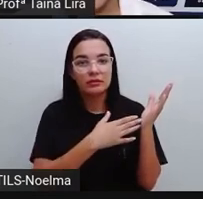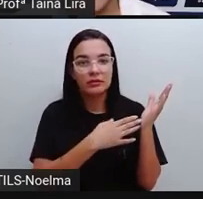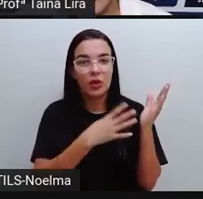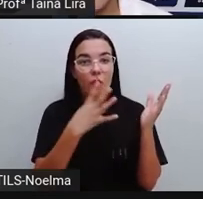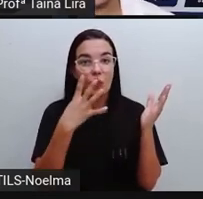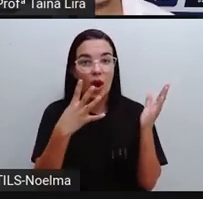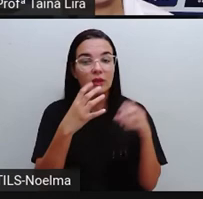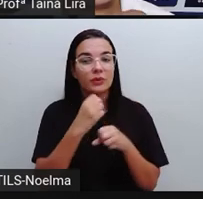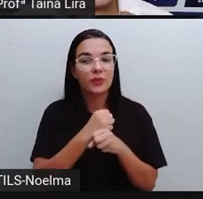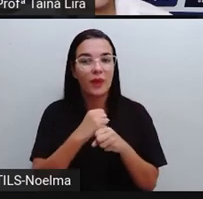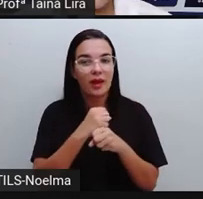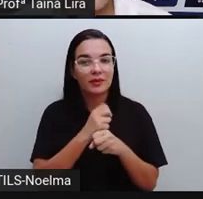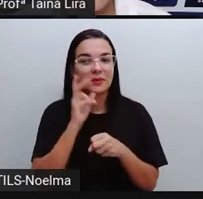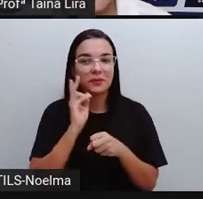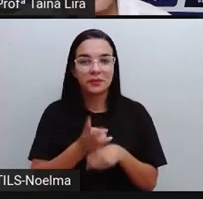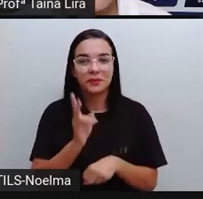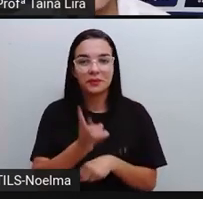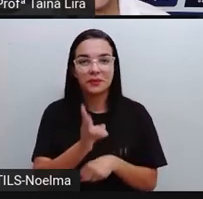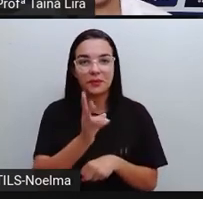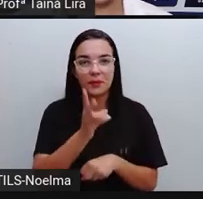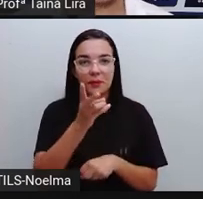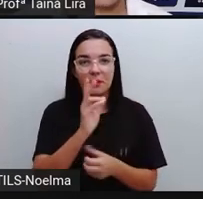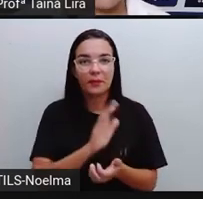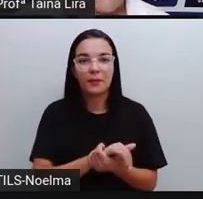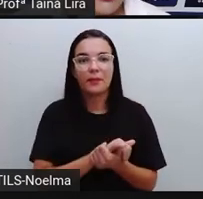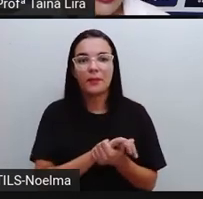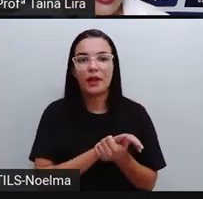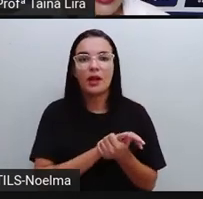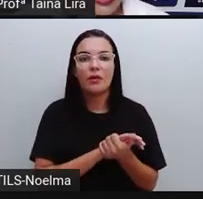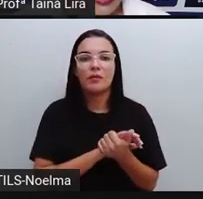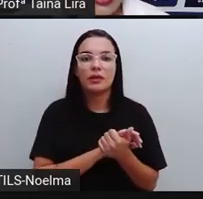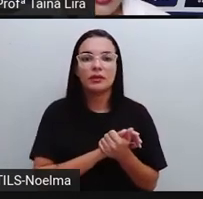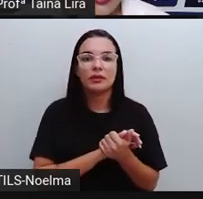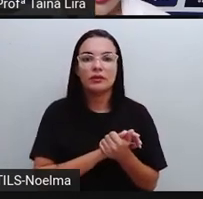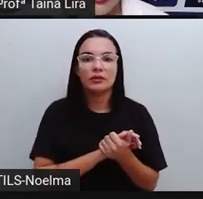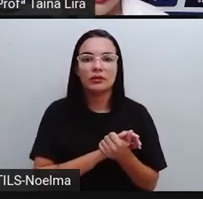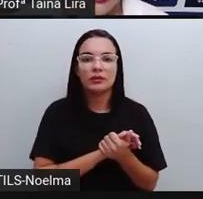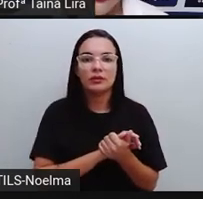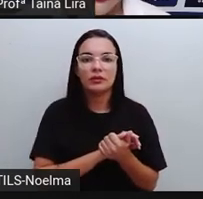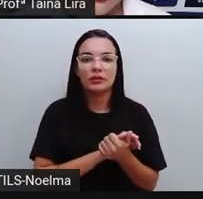ficou quatro anos, ó, de 1951 a 1955.